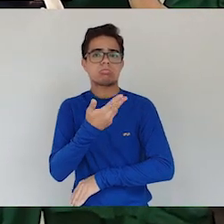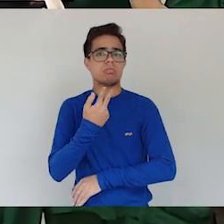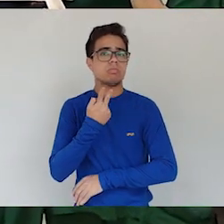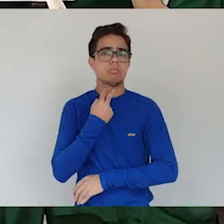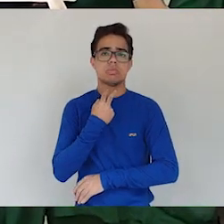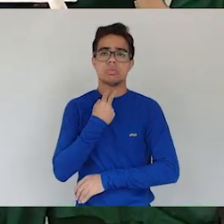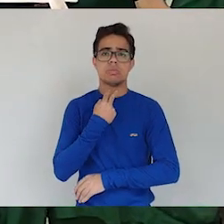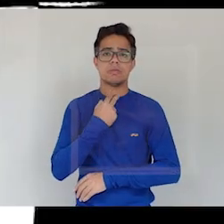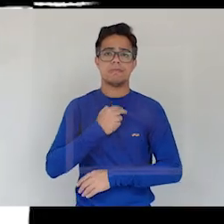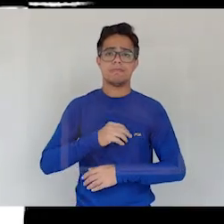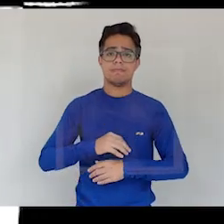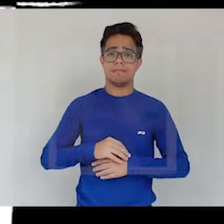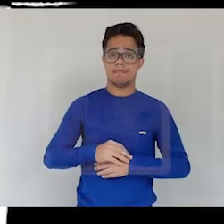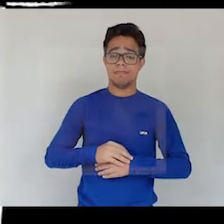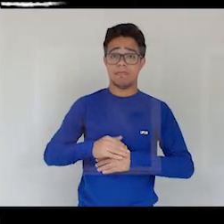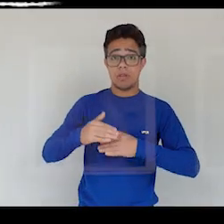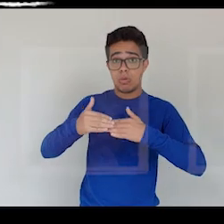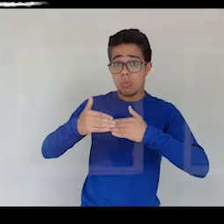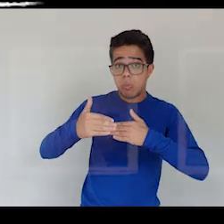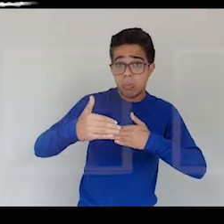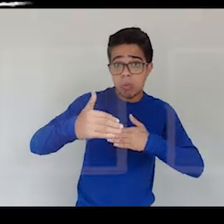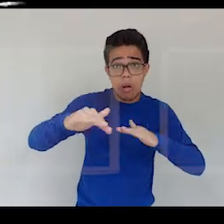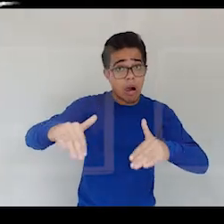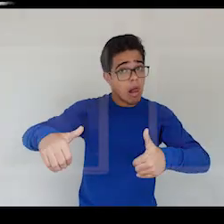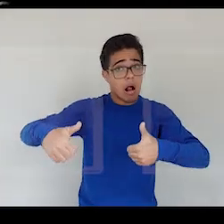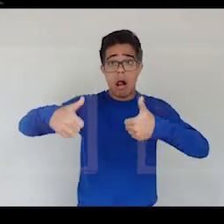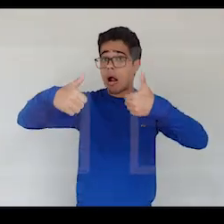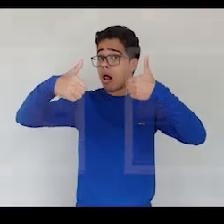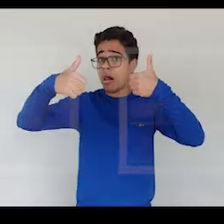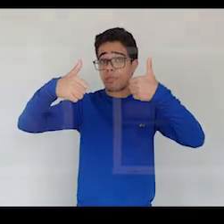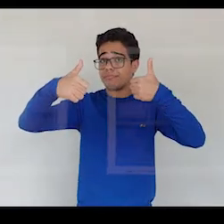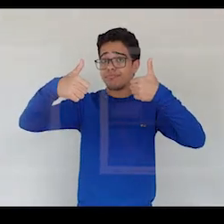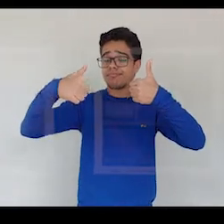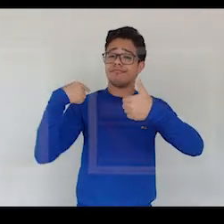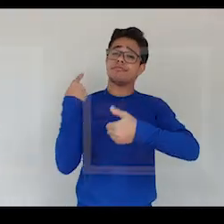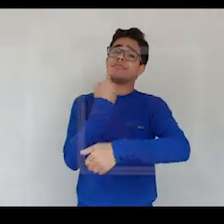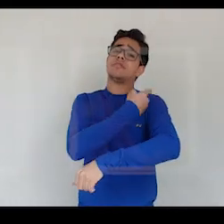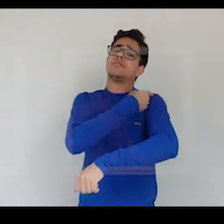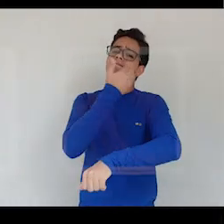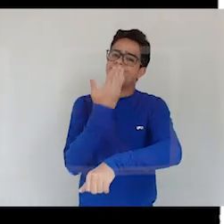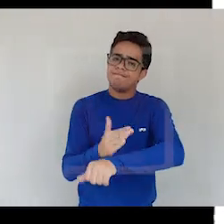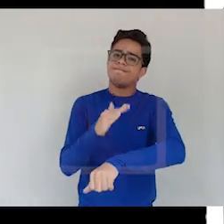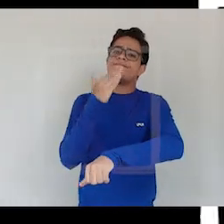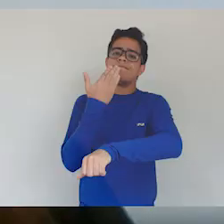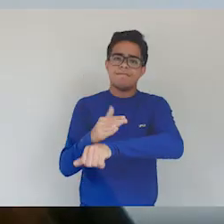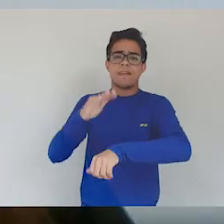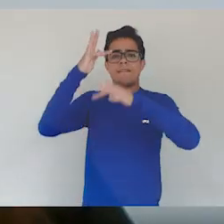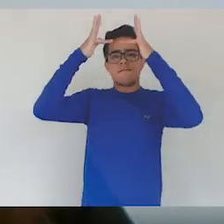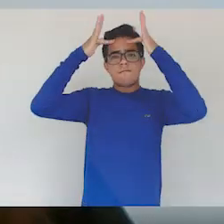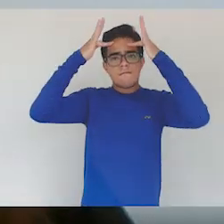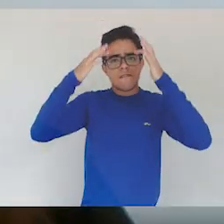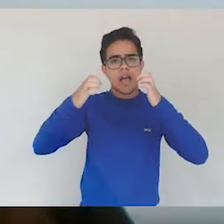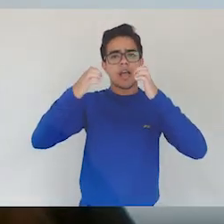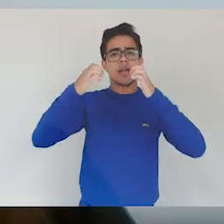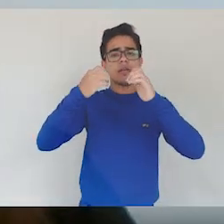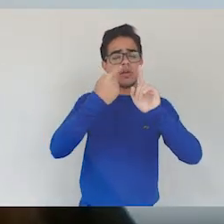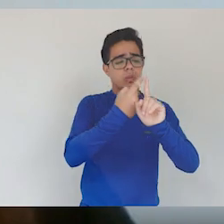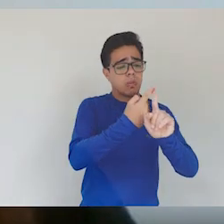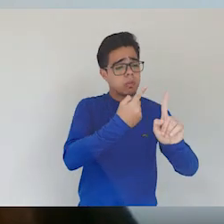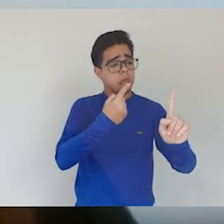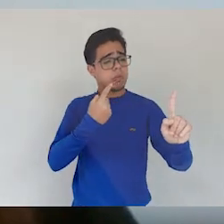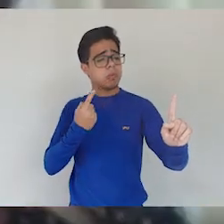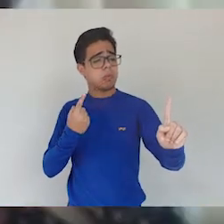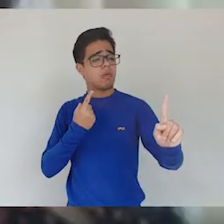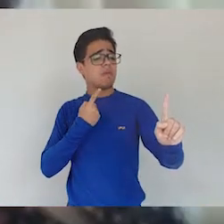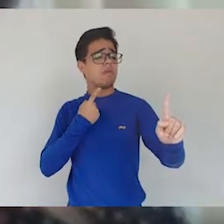tiveram essa opção. E enquanto dias melhores não chegavam, exercitamos a fé, de uma distância